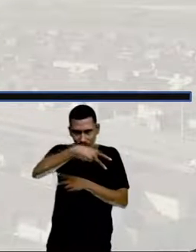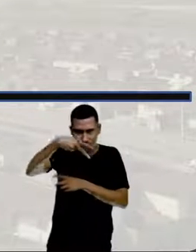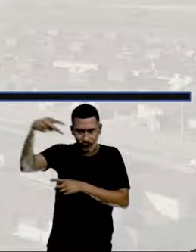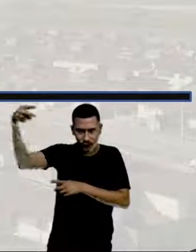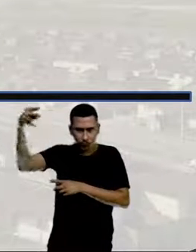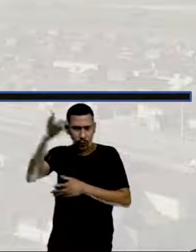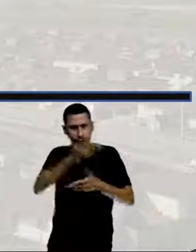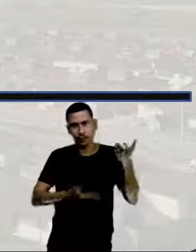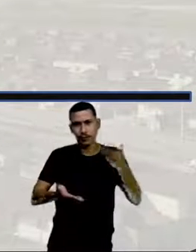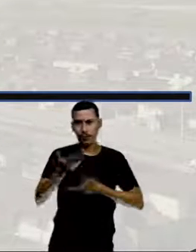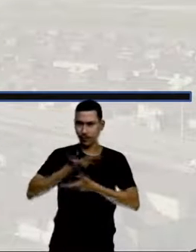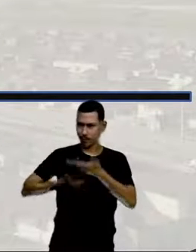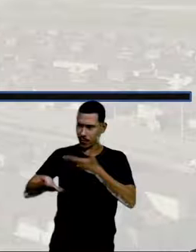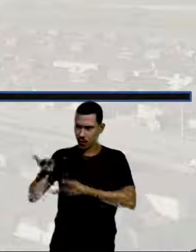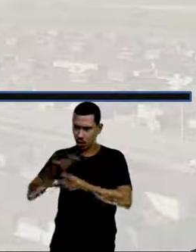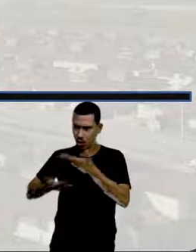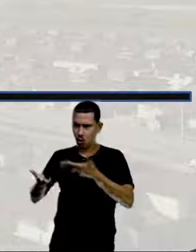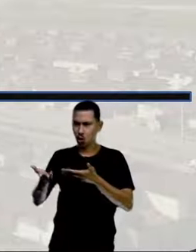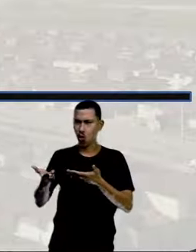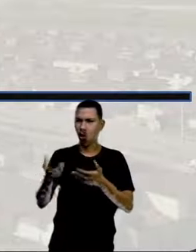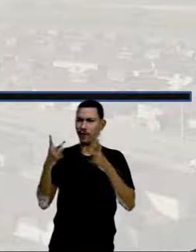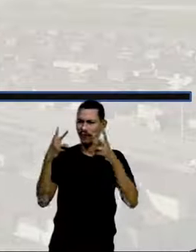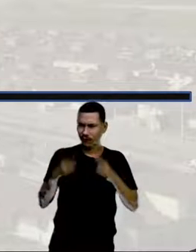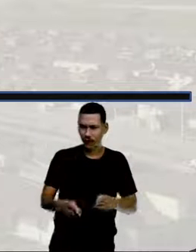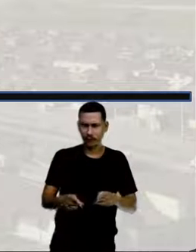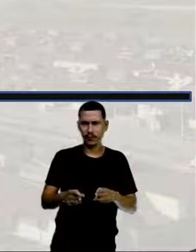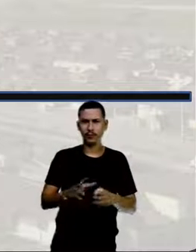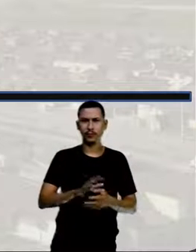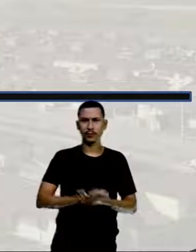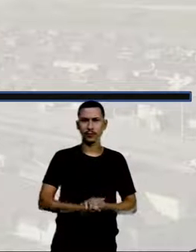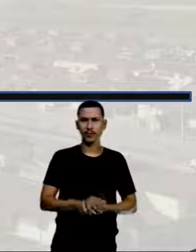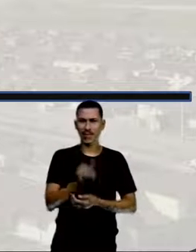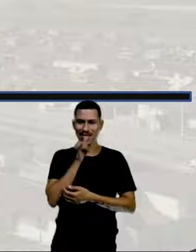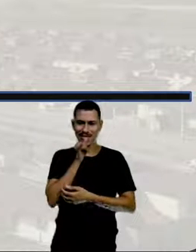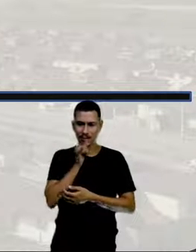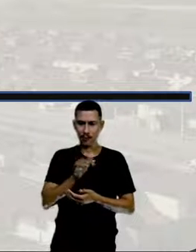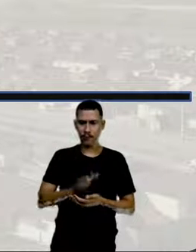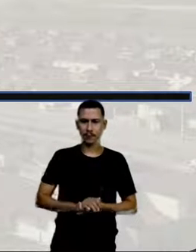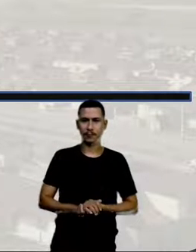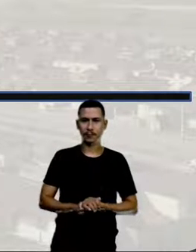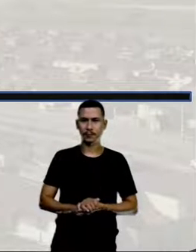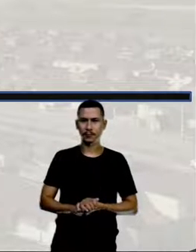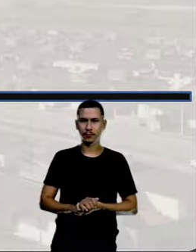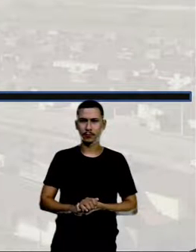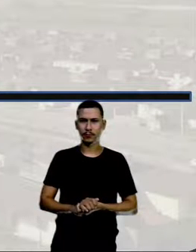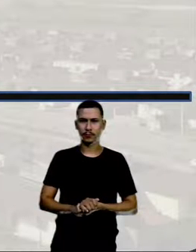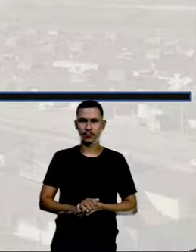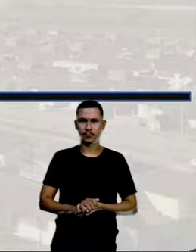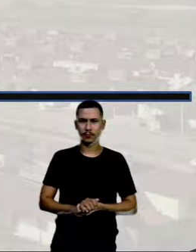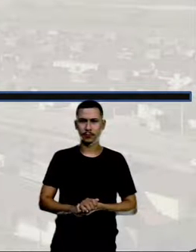relações que são muito fixas, tá certo? Então, por exemplo, a gente tem aqui,